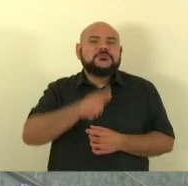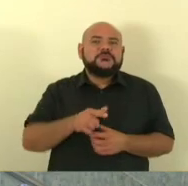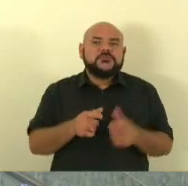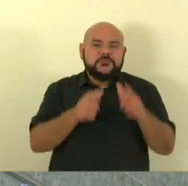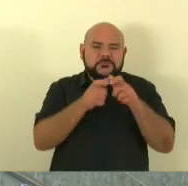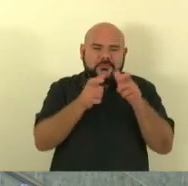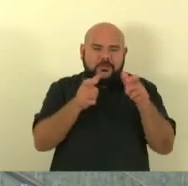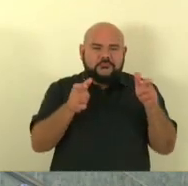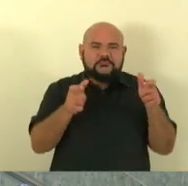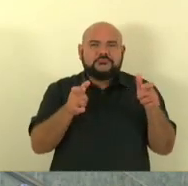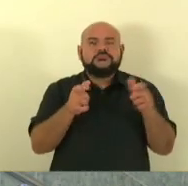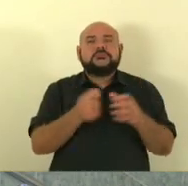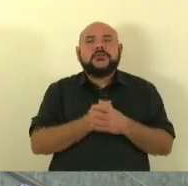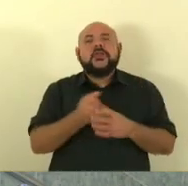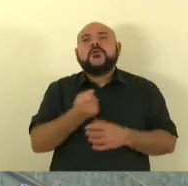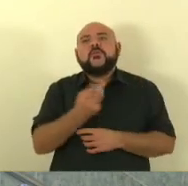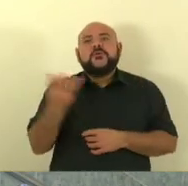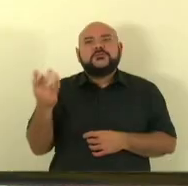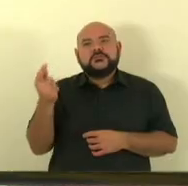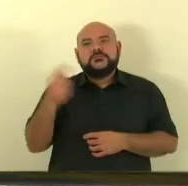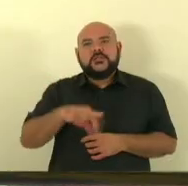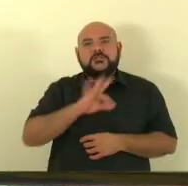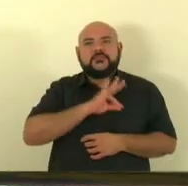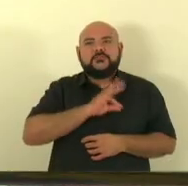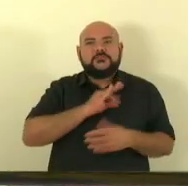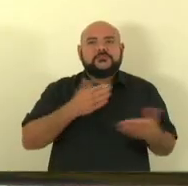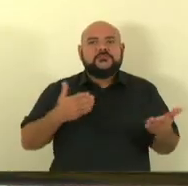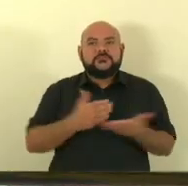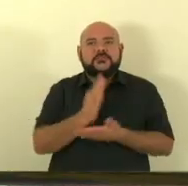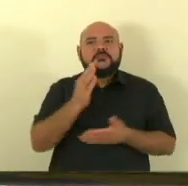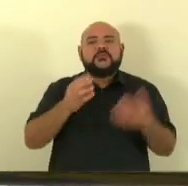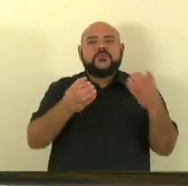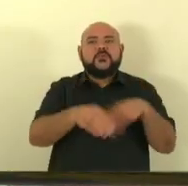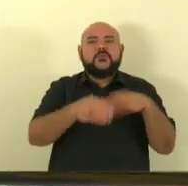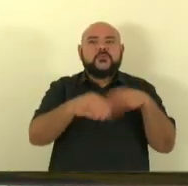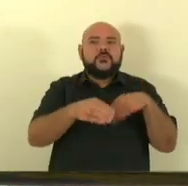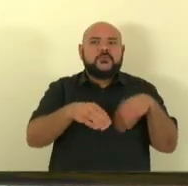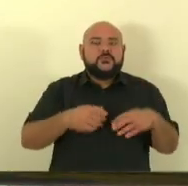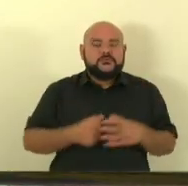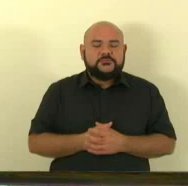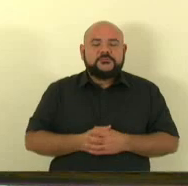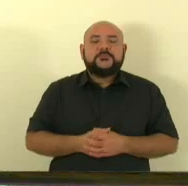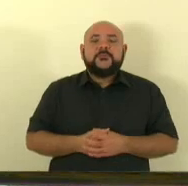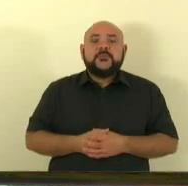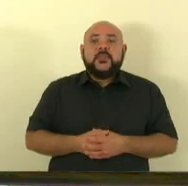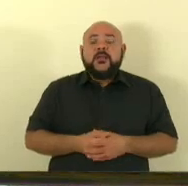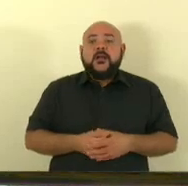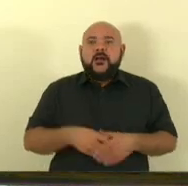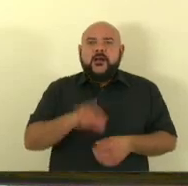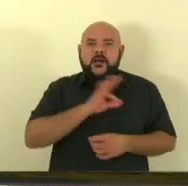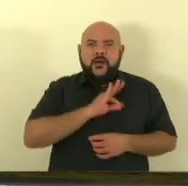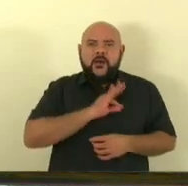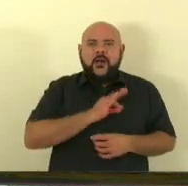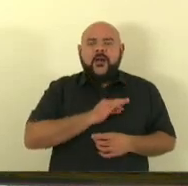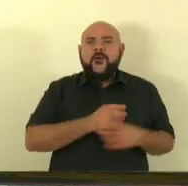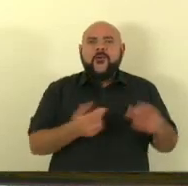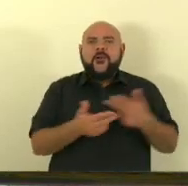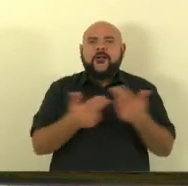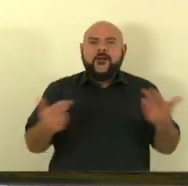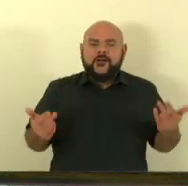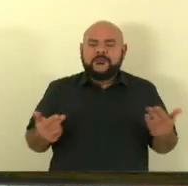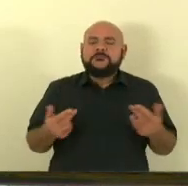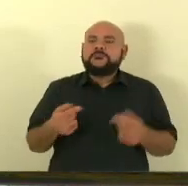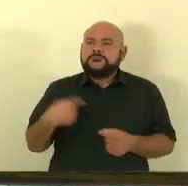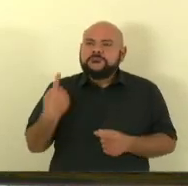policiais nos concursos da polícia civil tanto como também da polícia militar e temos cobrado muito coronel Welton